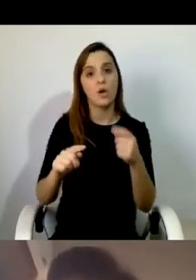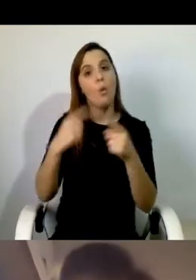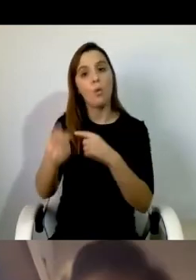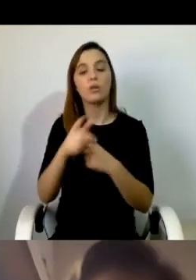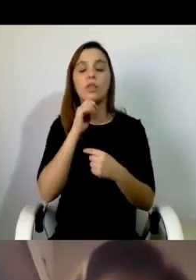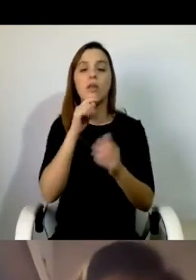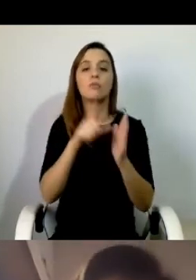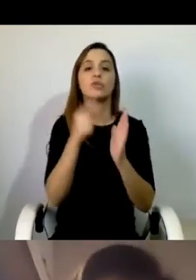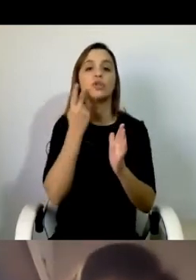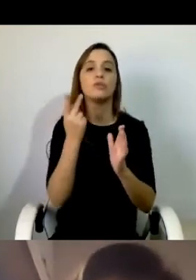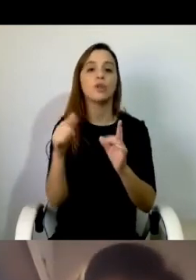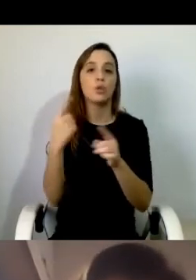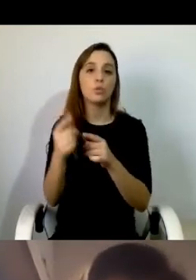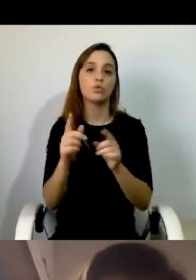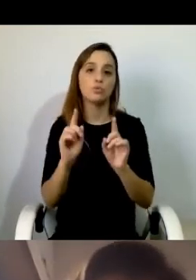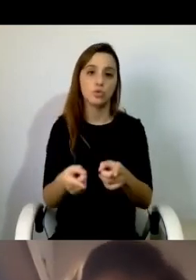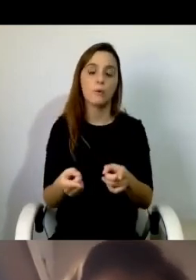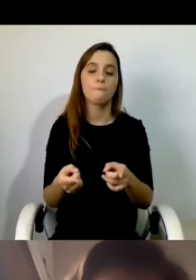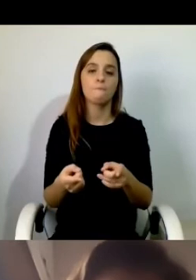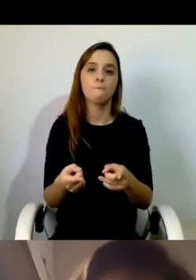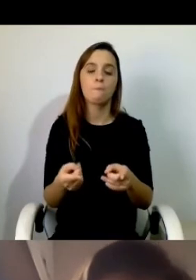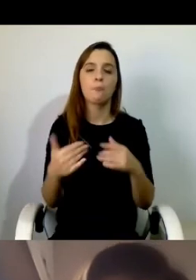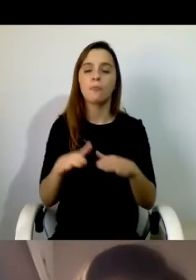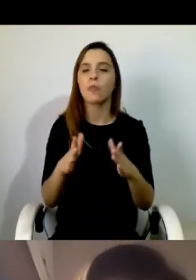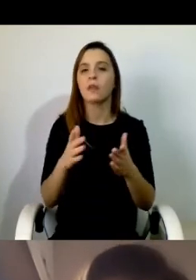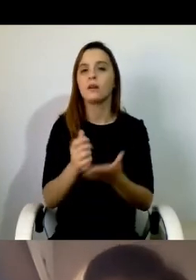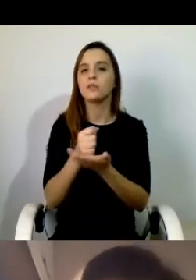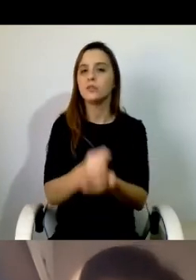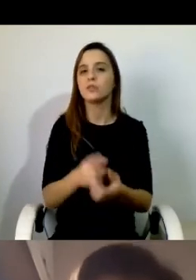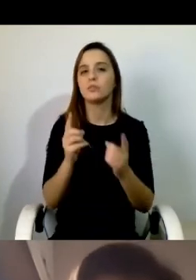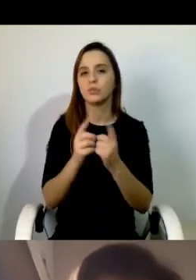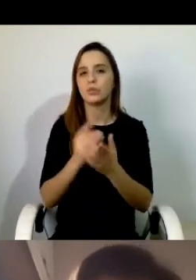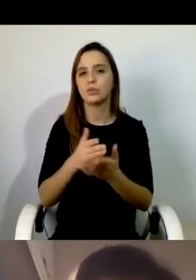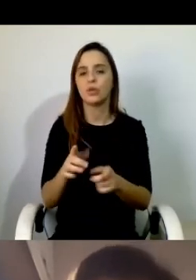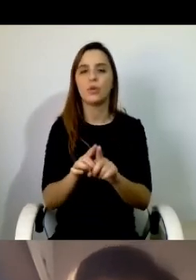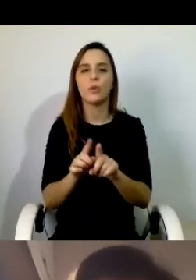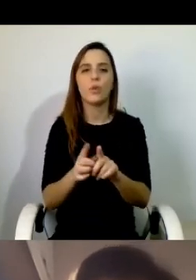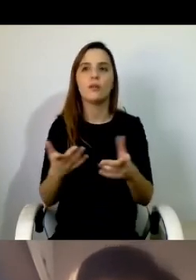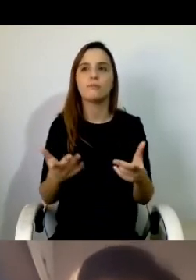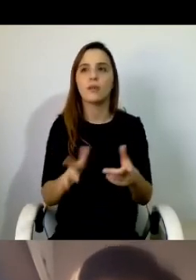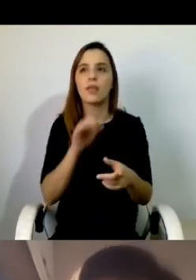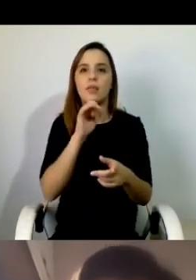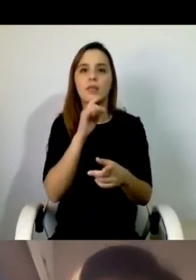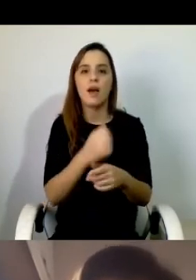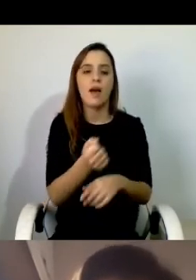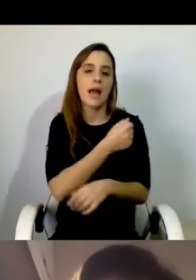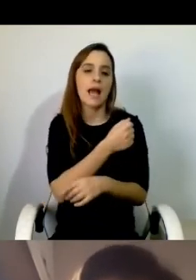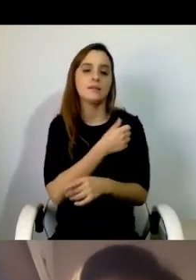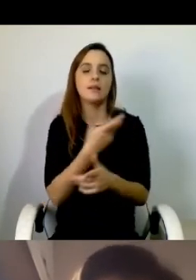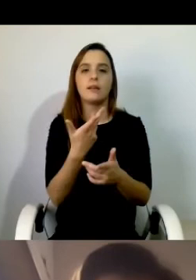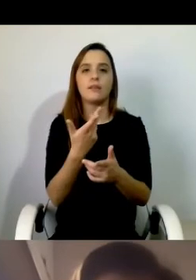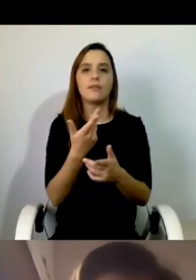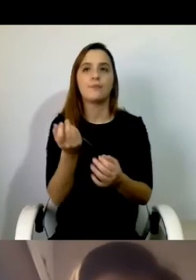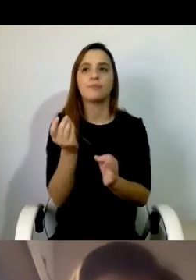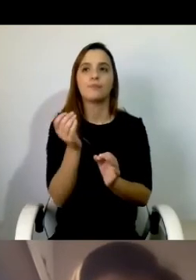virtualidade do sistema. Mas a assistência pessoal não pode ser apenas uma espécie de apoio de domiciliar o gourmet. A